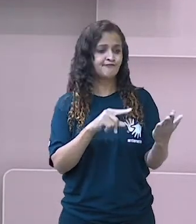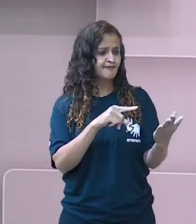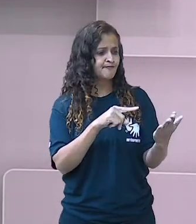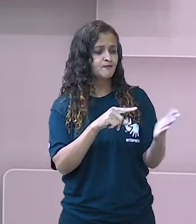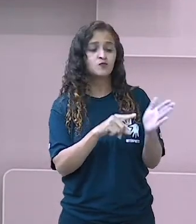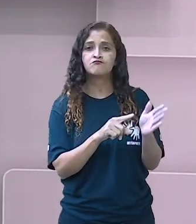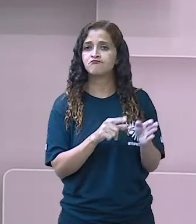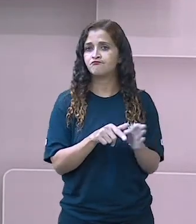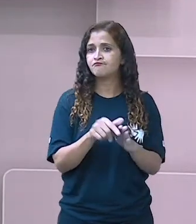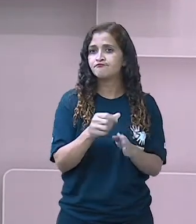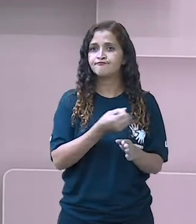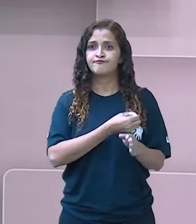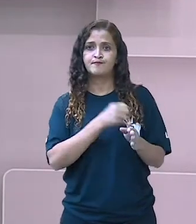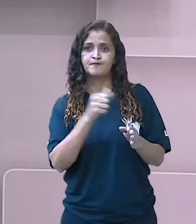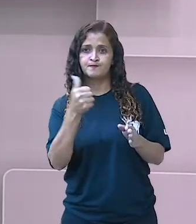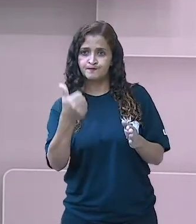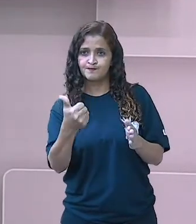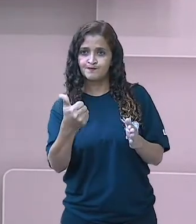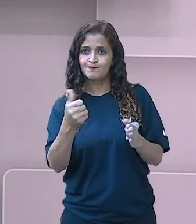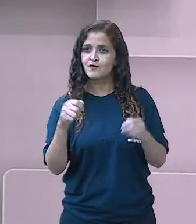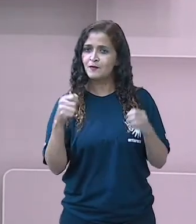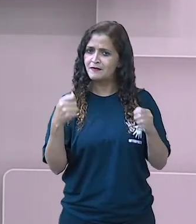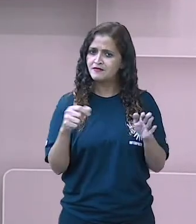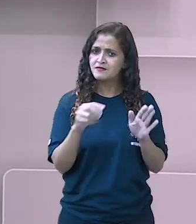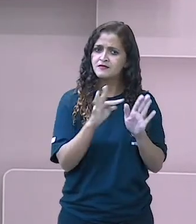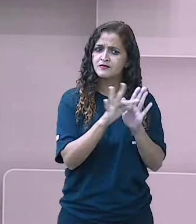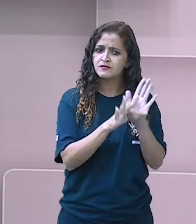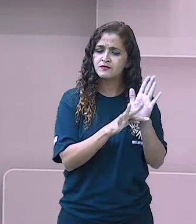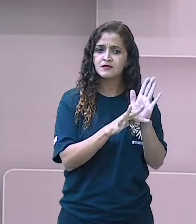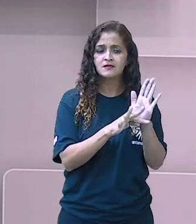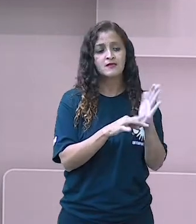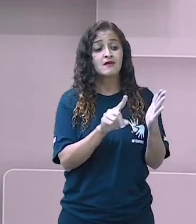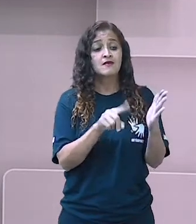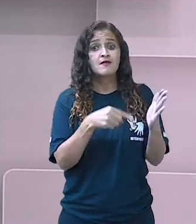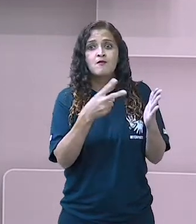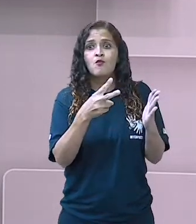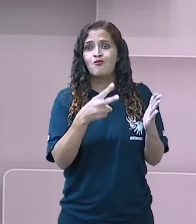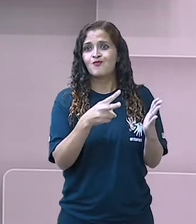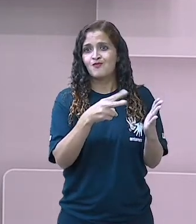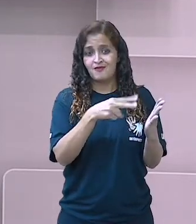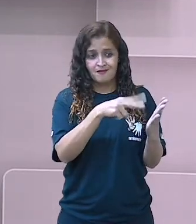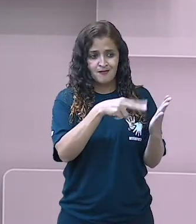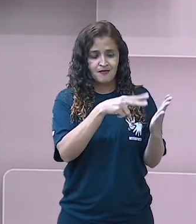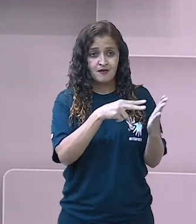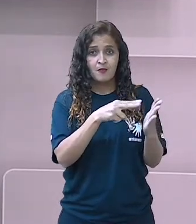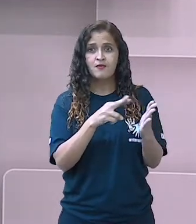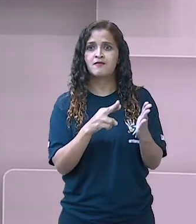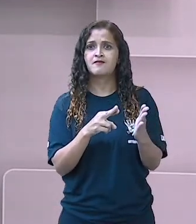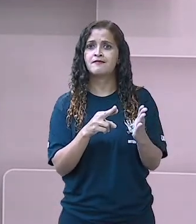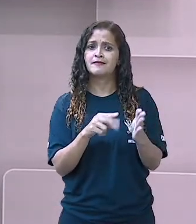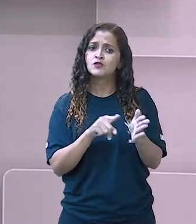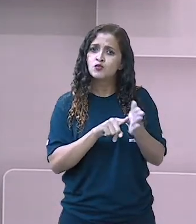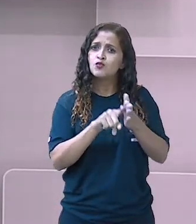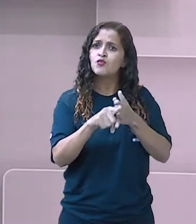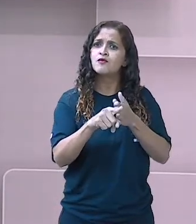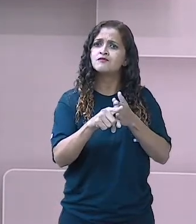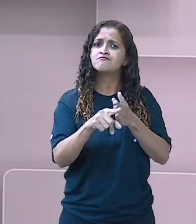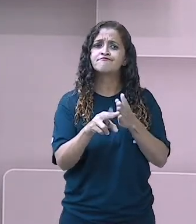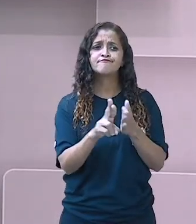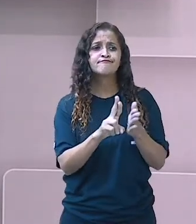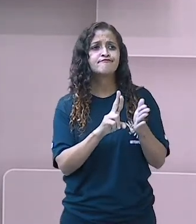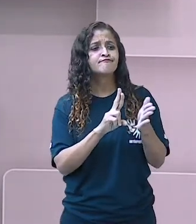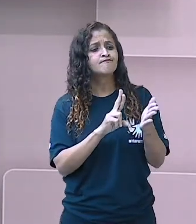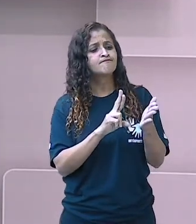questão 1, você tem que ler aquele texto que a professora mandou, responder as perguntas. Mas se você não entendeu o que está